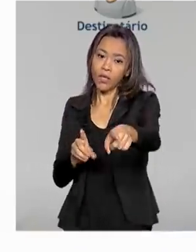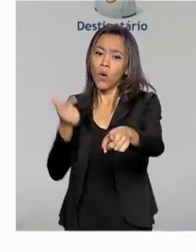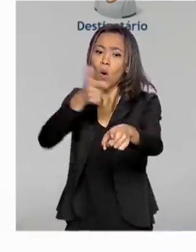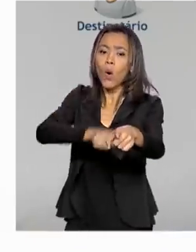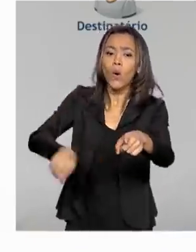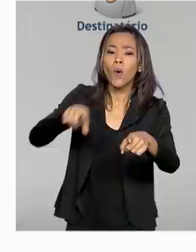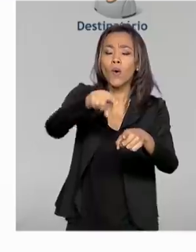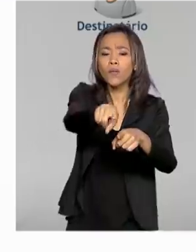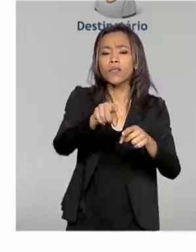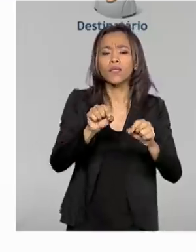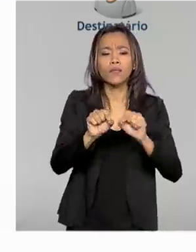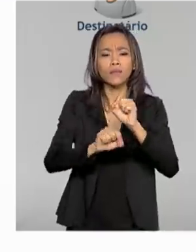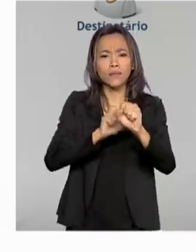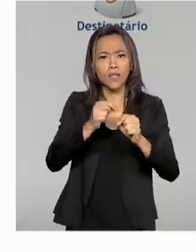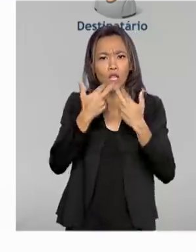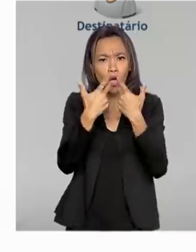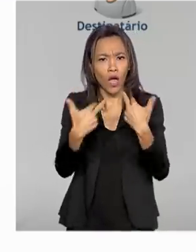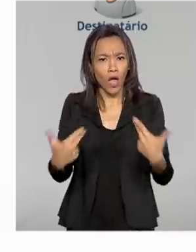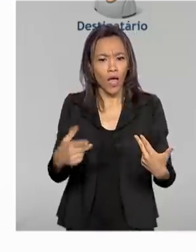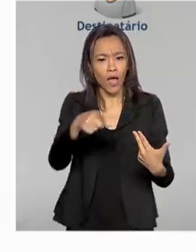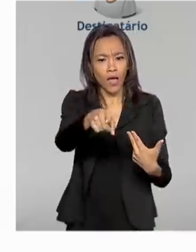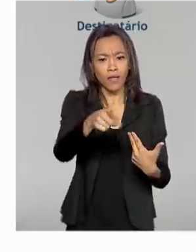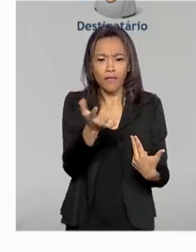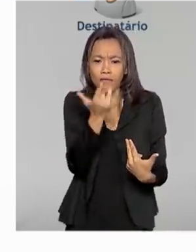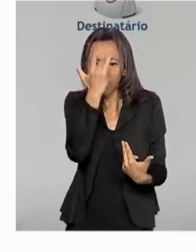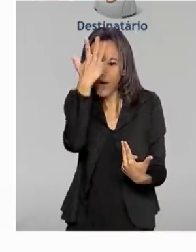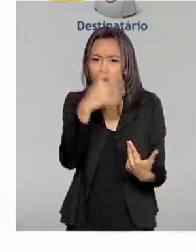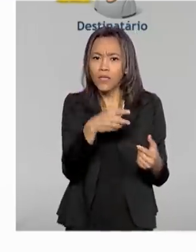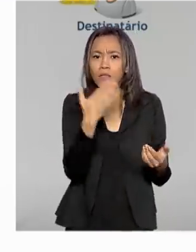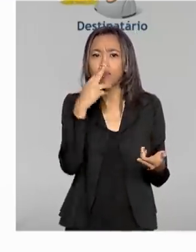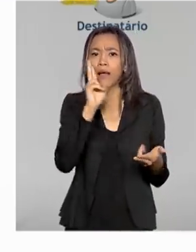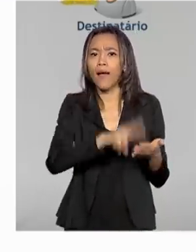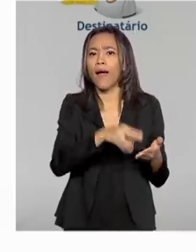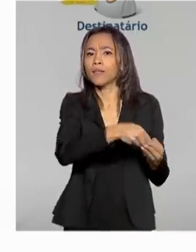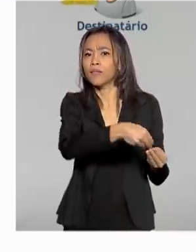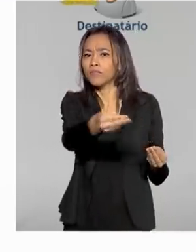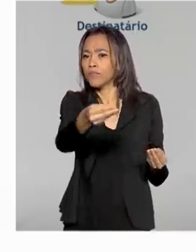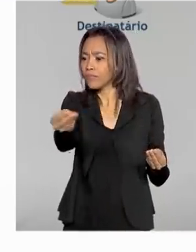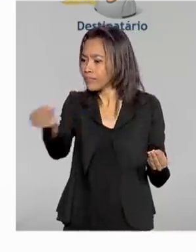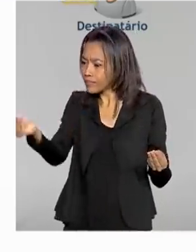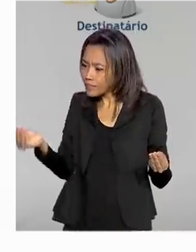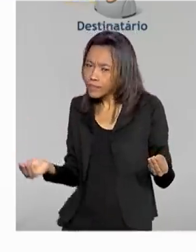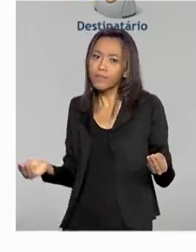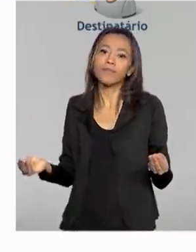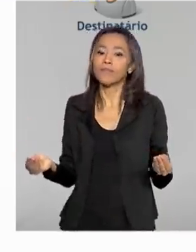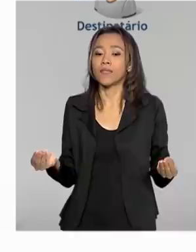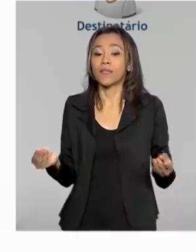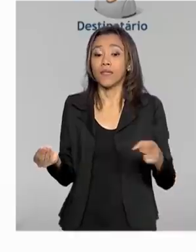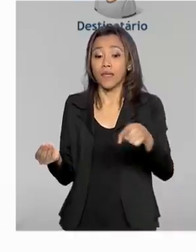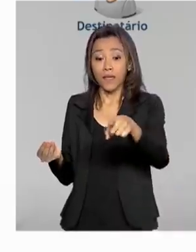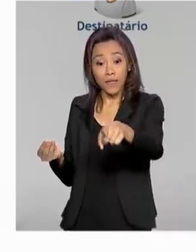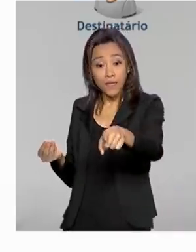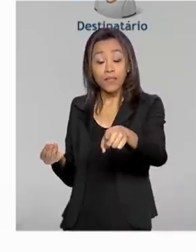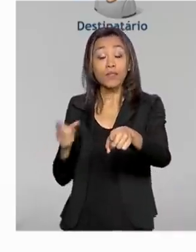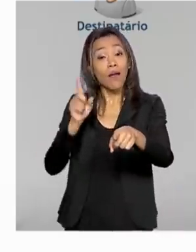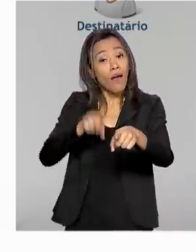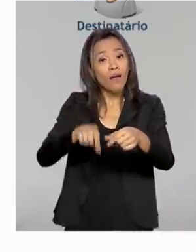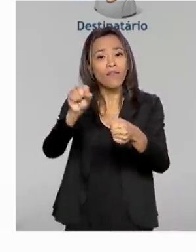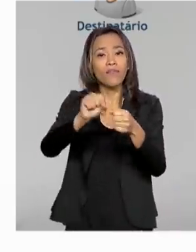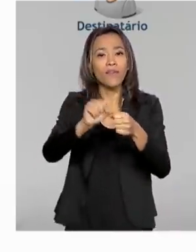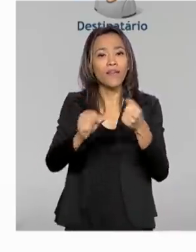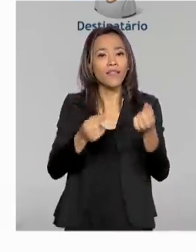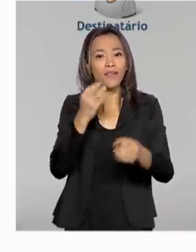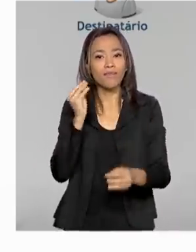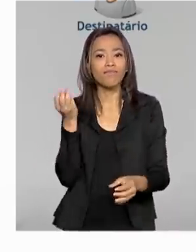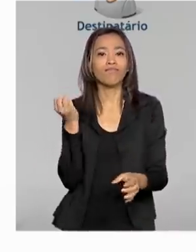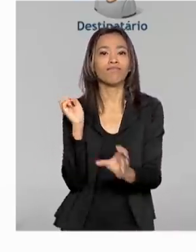Fácil, que promete tornar mais prático o envio de cartas comerciais. Neste caso, a postagem é feita pela